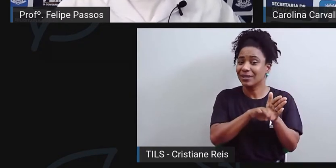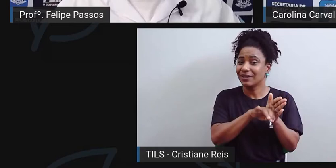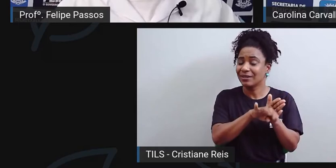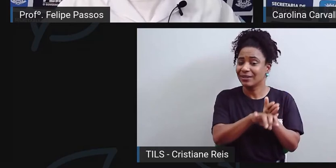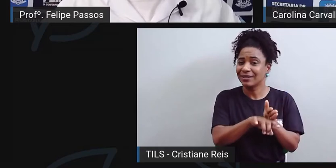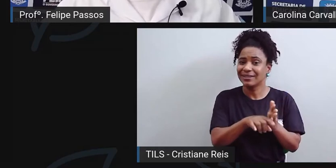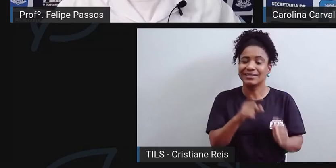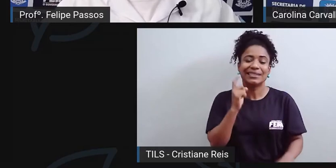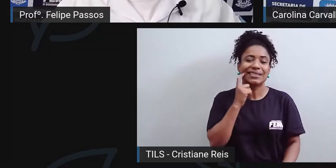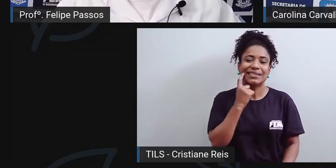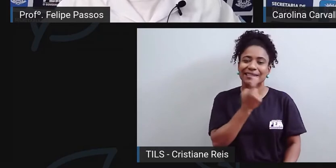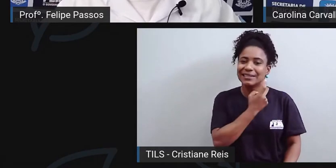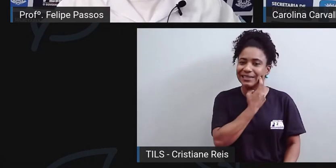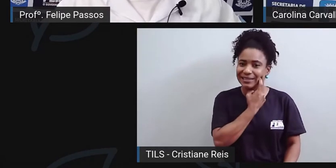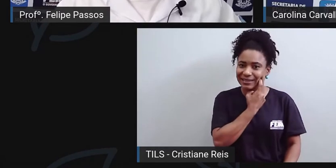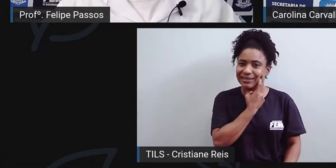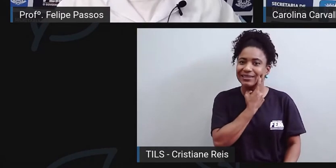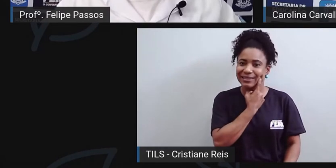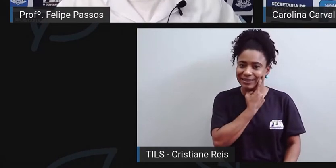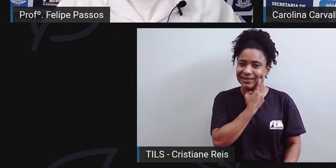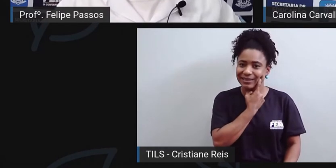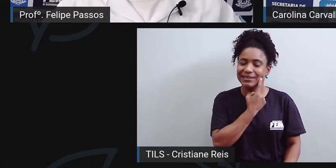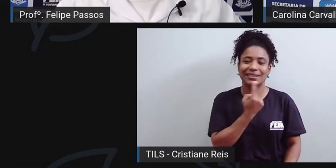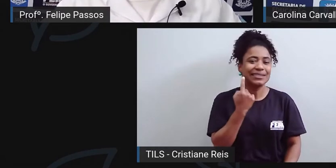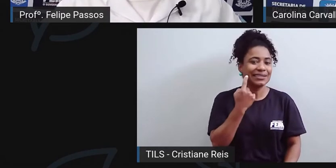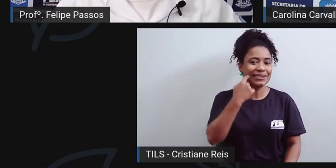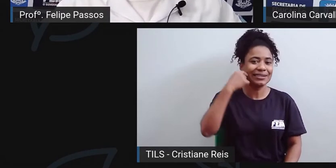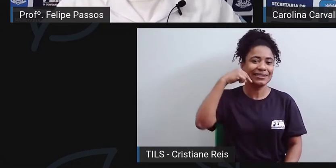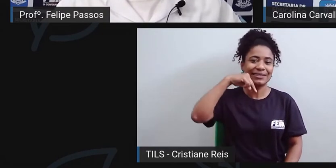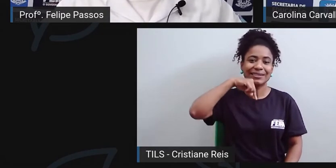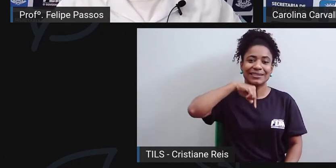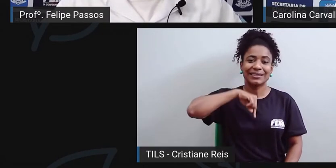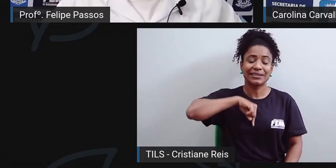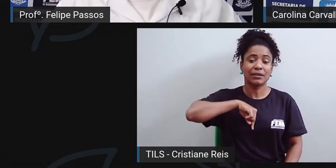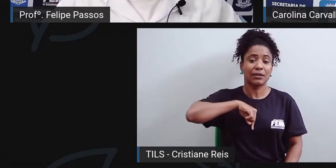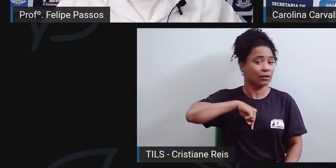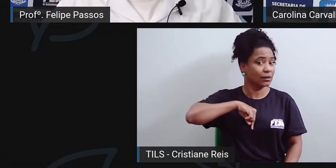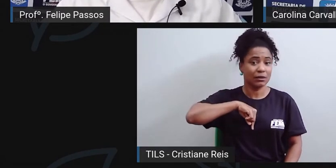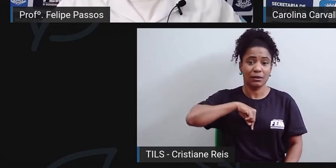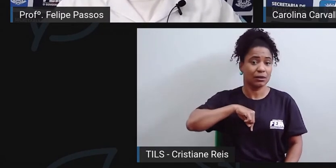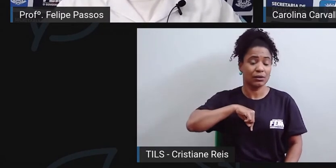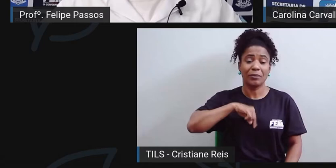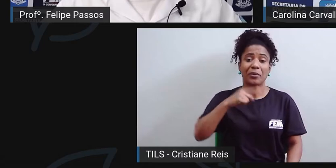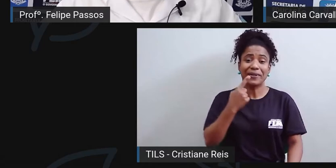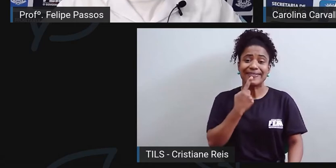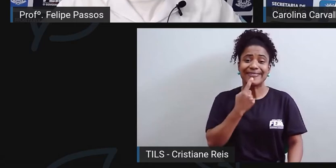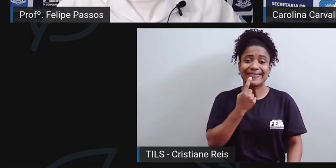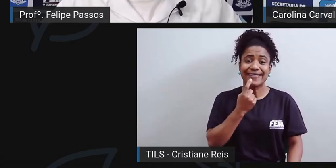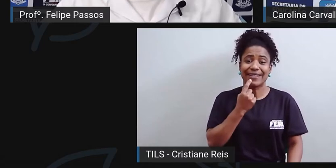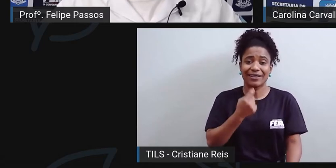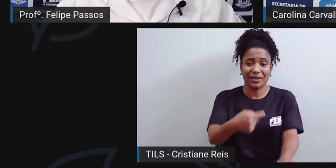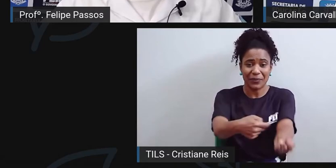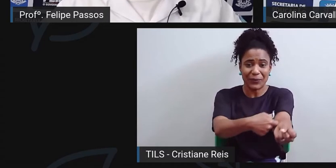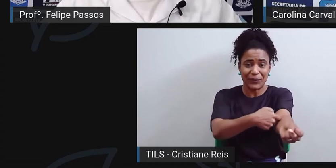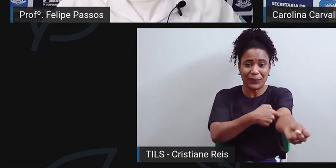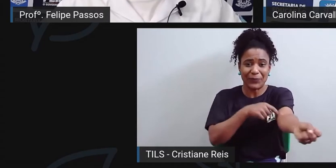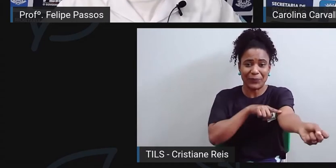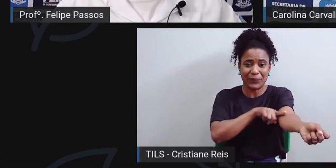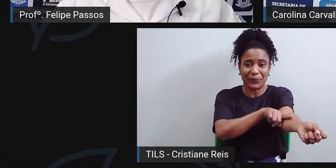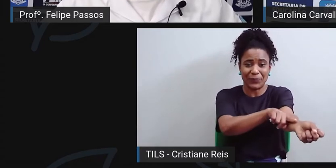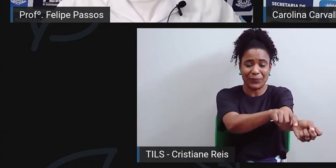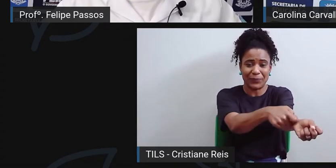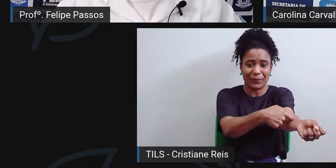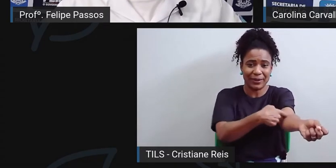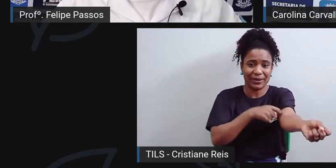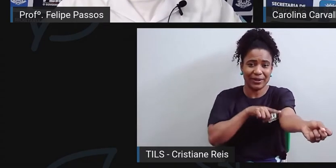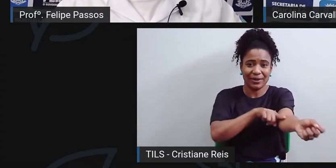da corrente sanguínea do dente para a corrente sanguínea. Então, essas bactérias, quando elas atingem a corrente